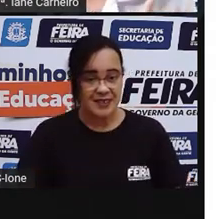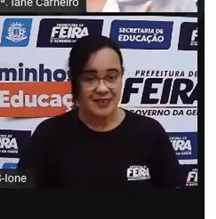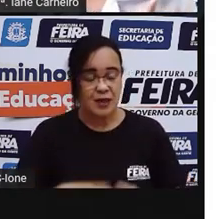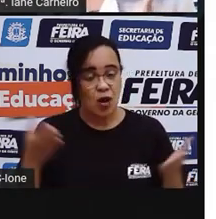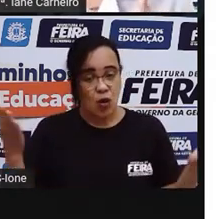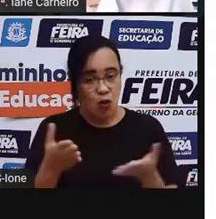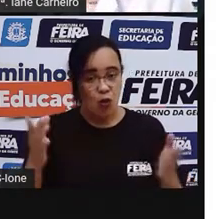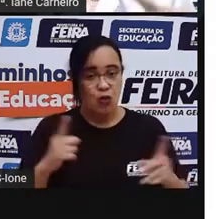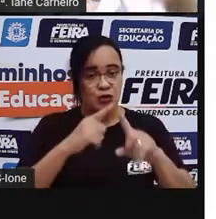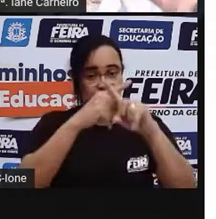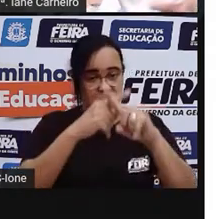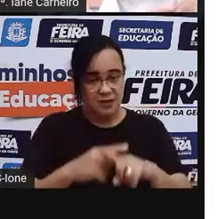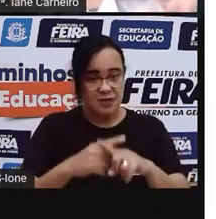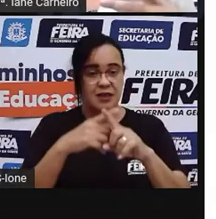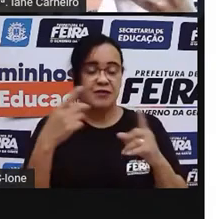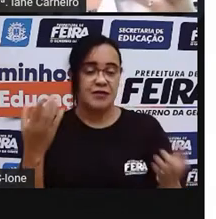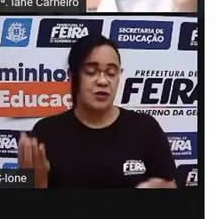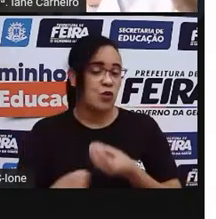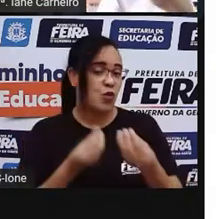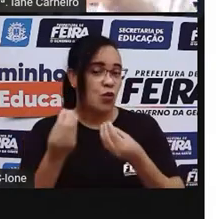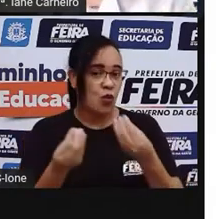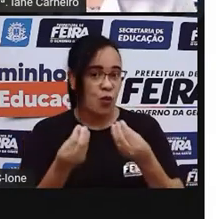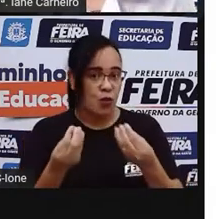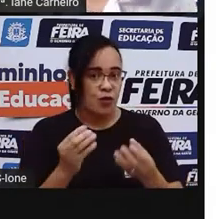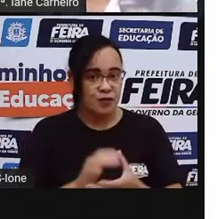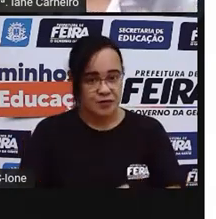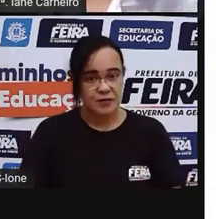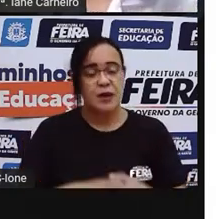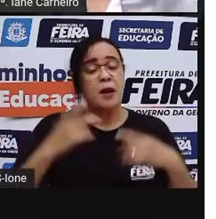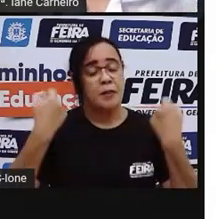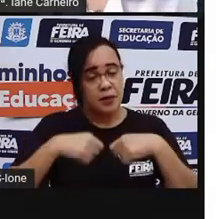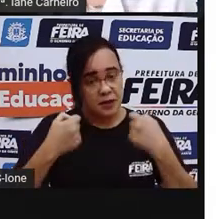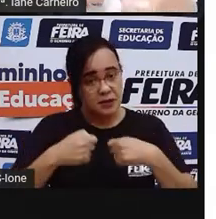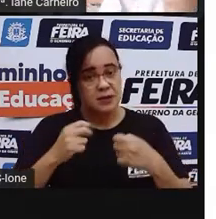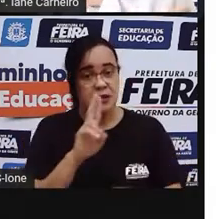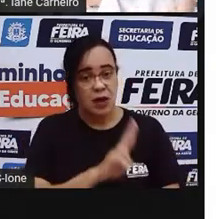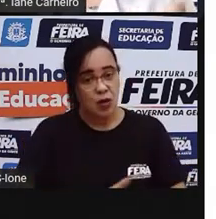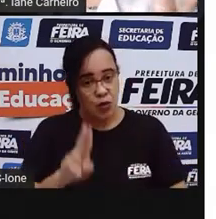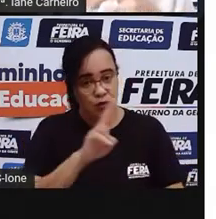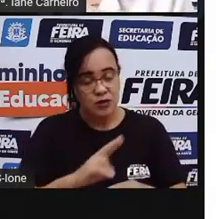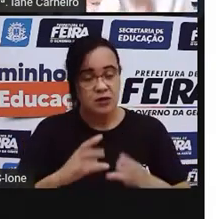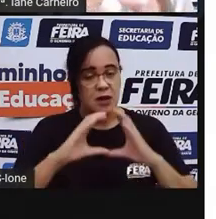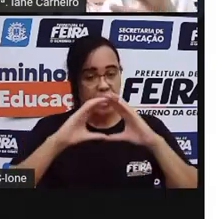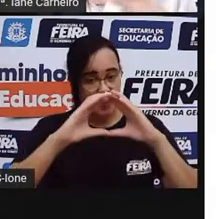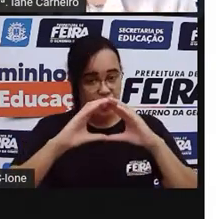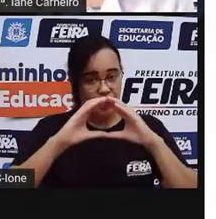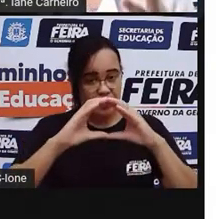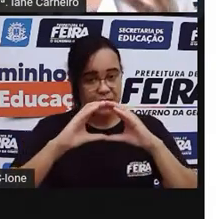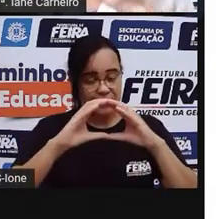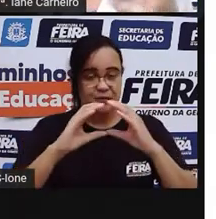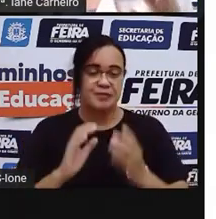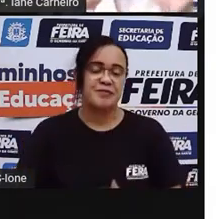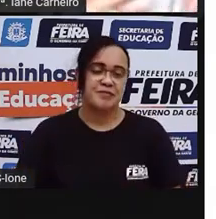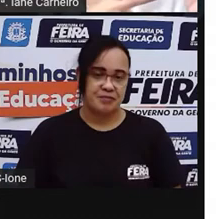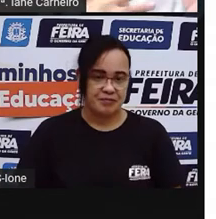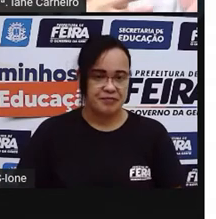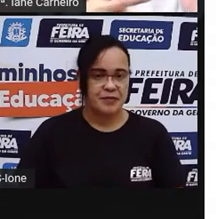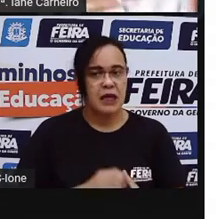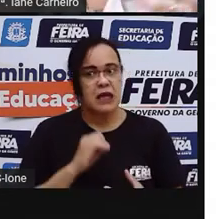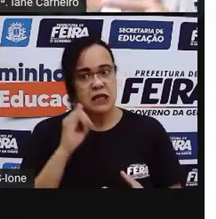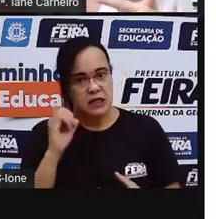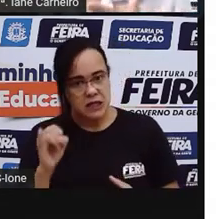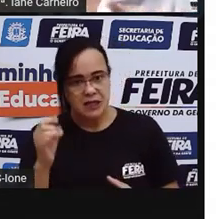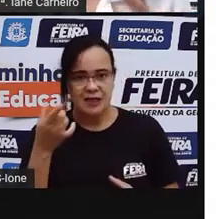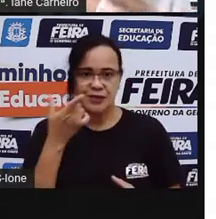A prova vai fazer aqui um jogo. E aí, vai precisar que você utilize a bola, tá bom? Então, quem conseguiu fazer a meia enquanto a própria estava lá